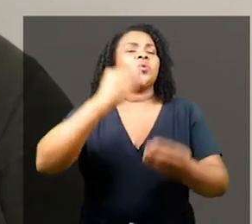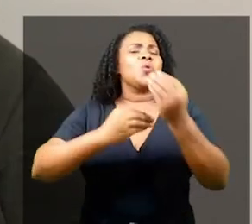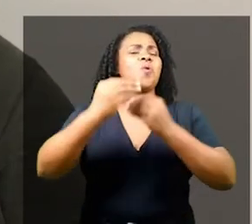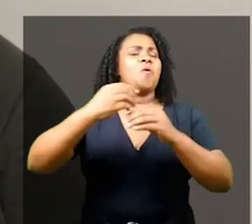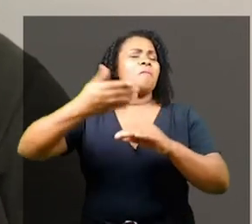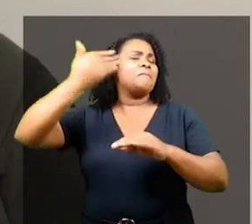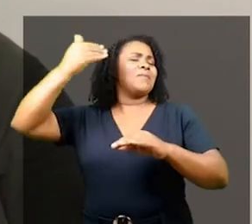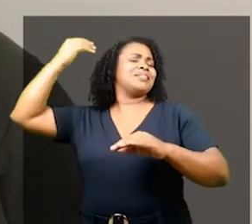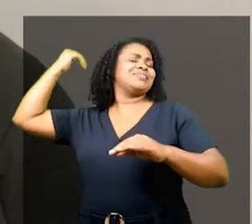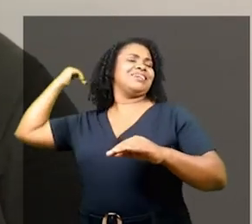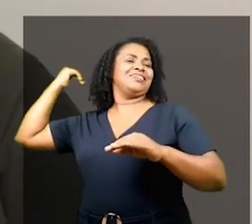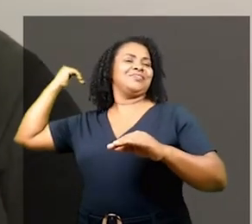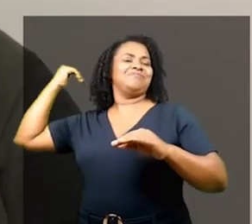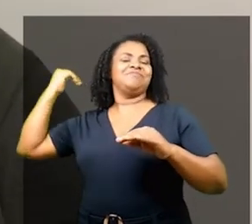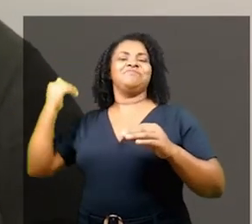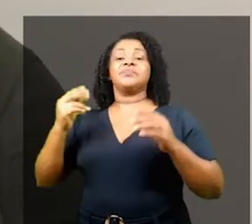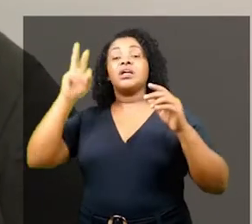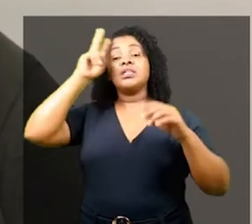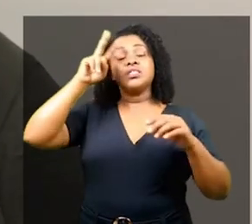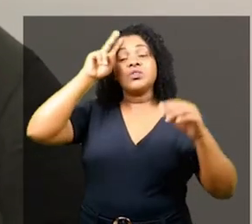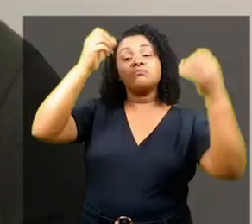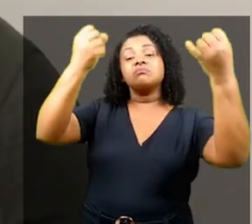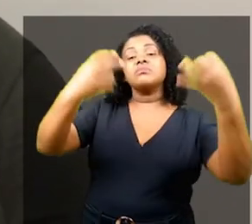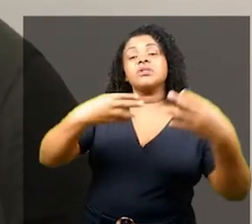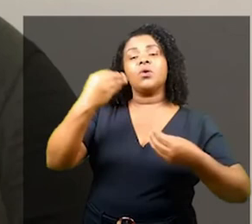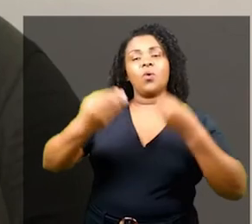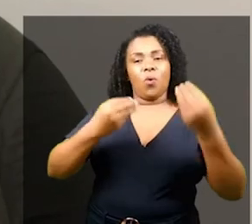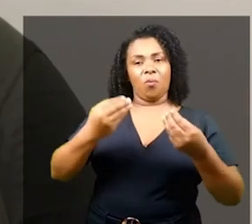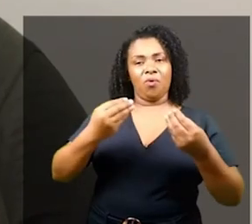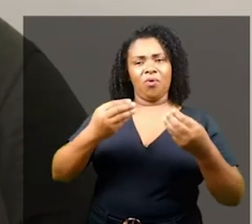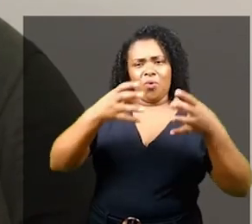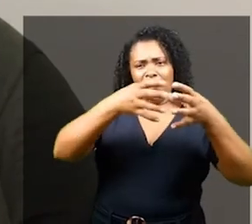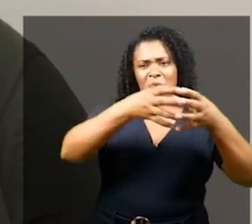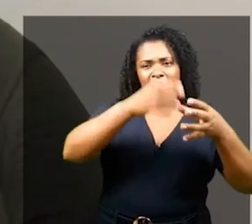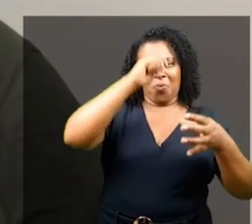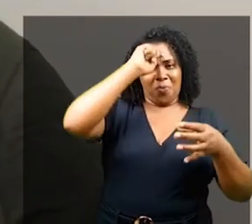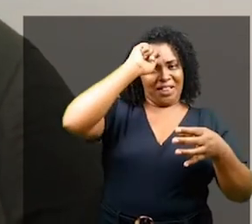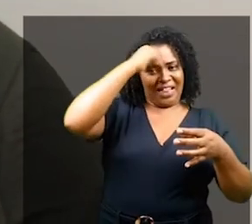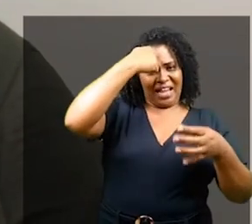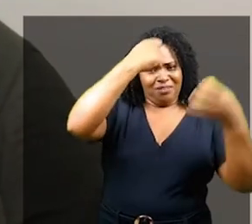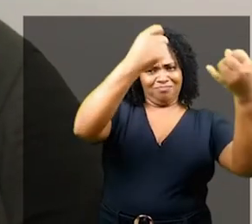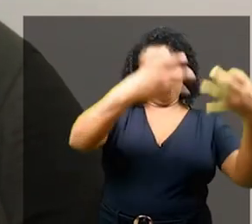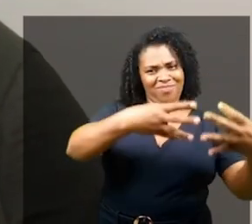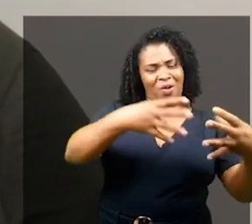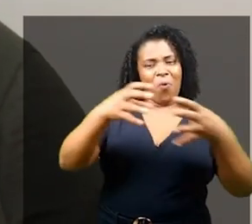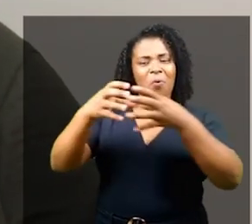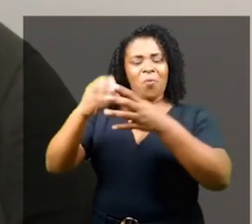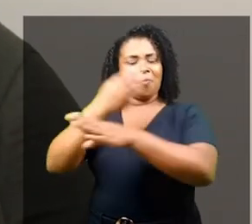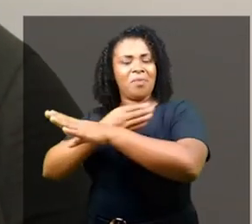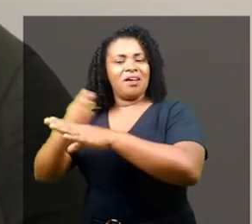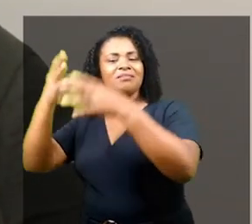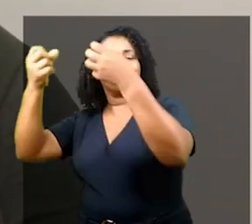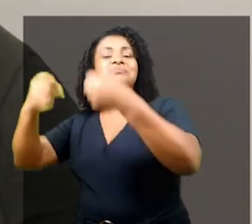recorte do que chamamos de memória. Que história será contada? Sobre qual perspectiva? É muito sintomático